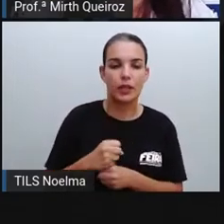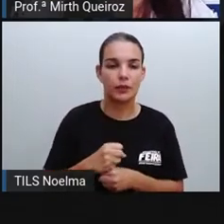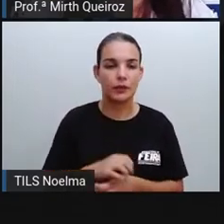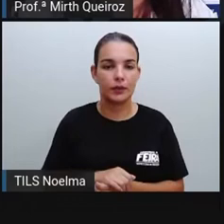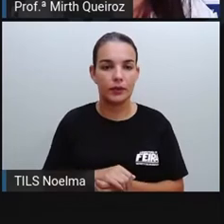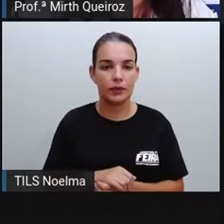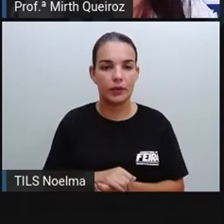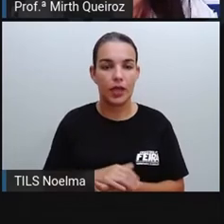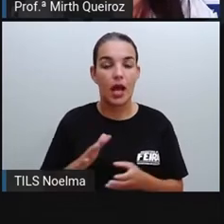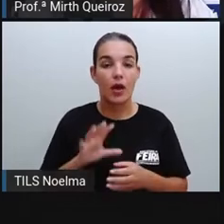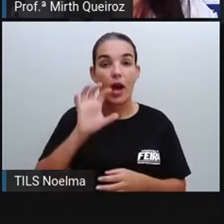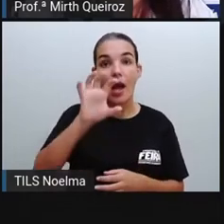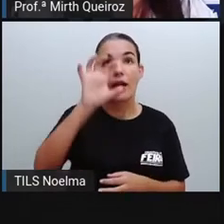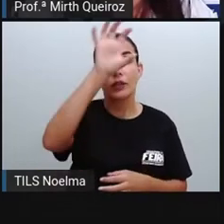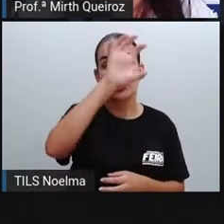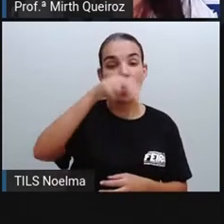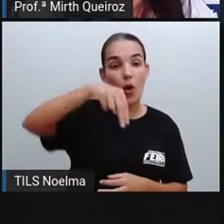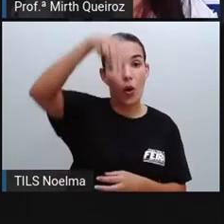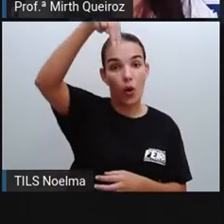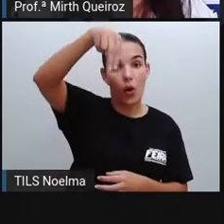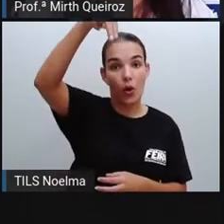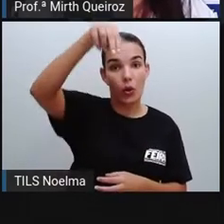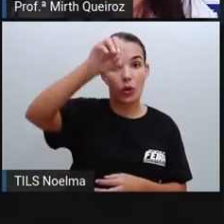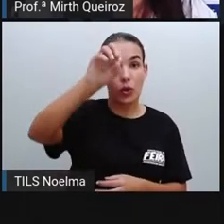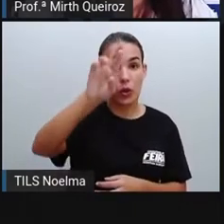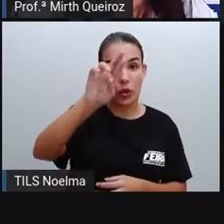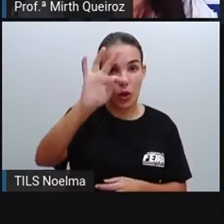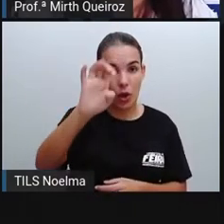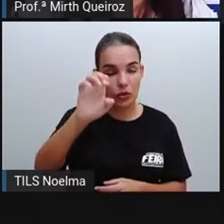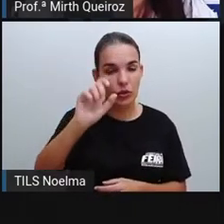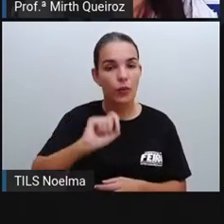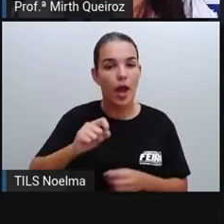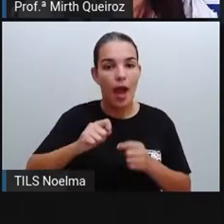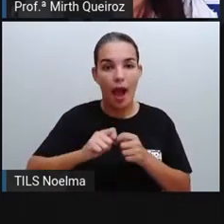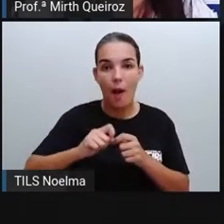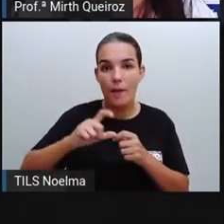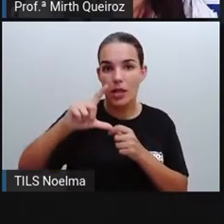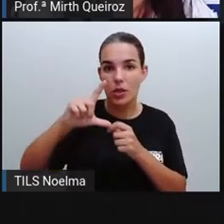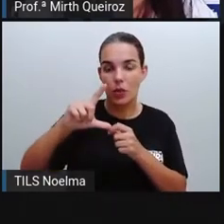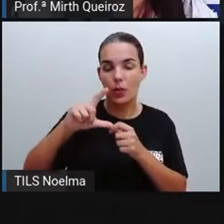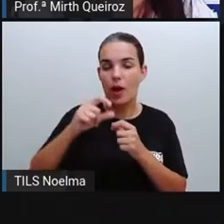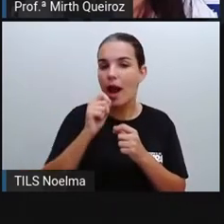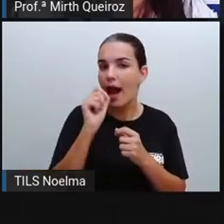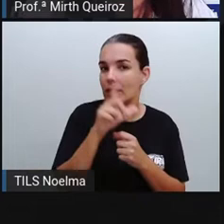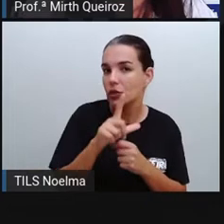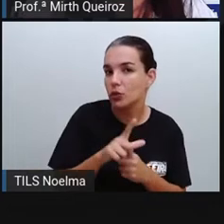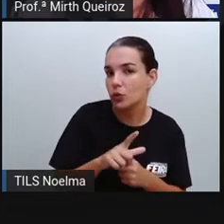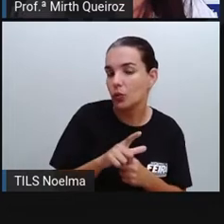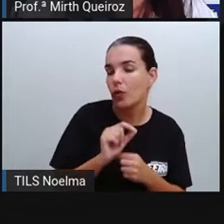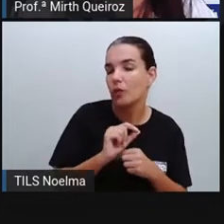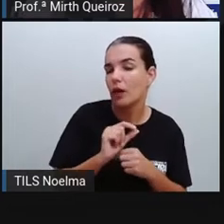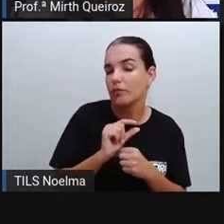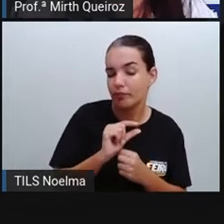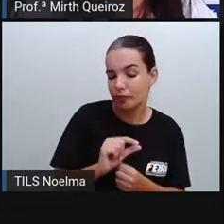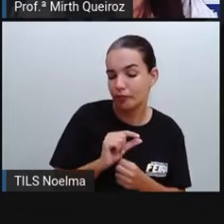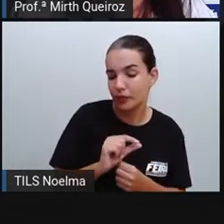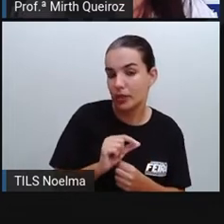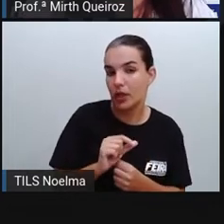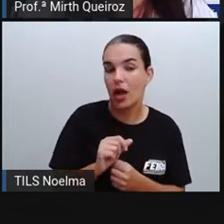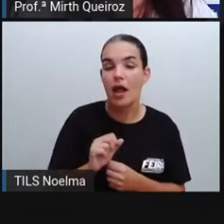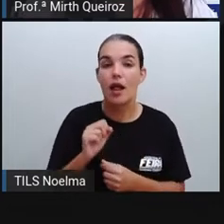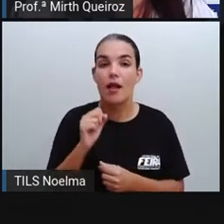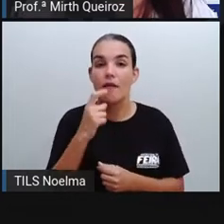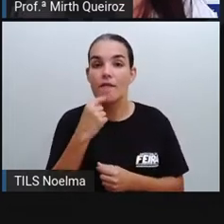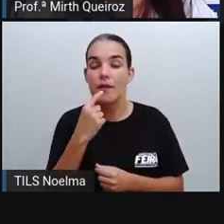região norte, observe aí que aumentou. Em vermelho, apresenta 2019. Chegou a 5 mil